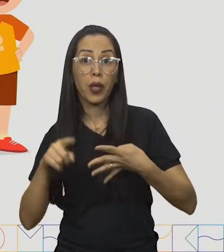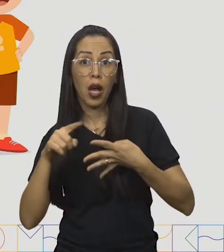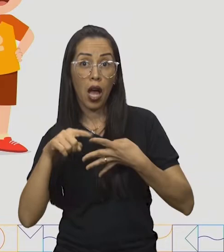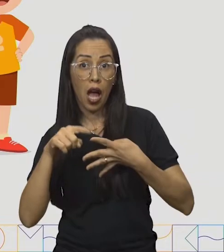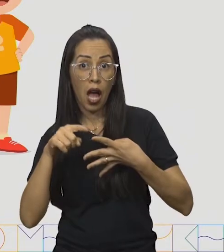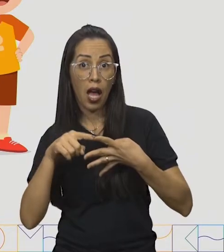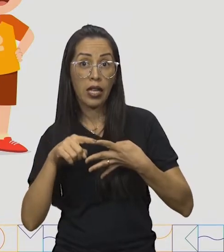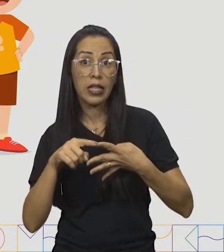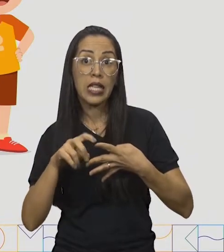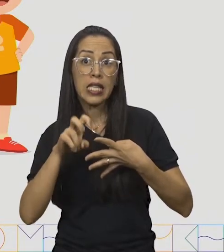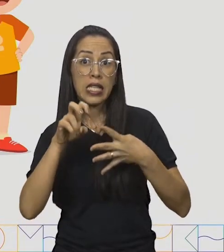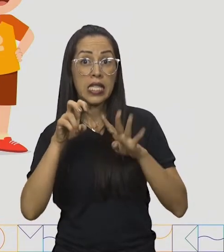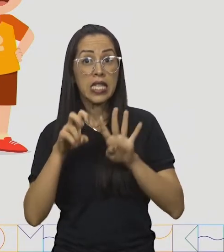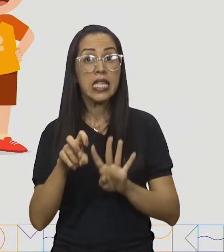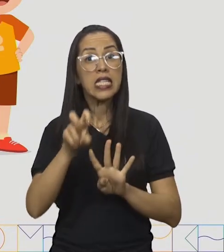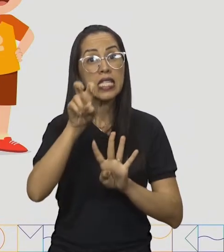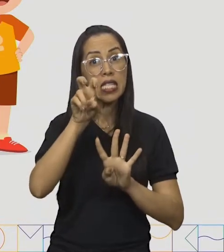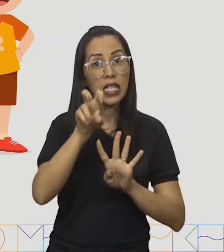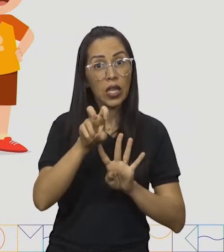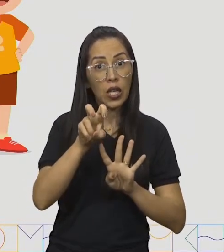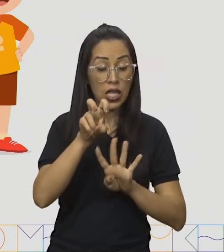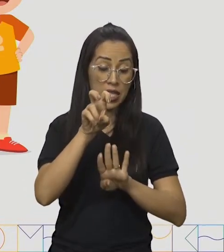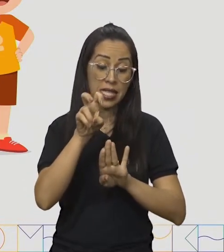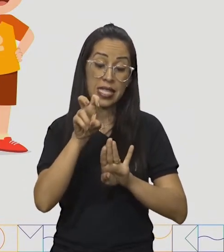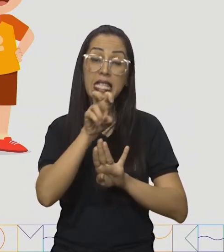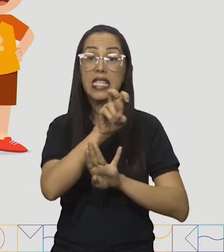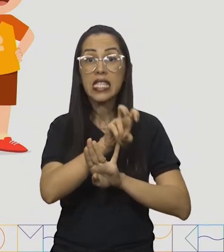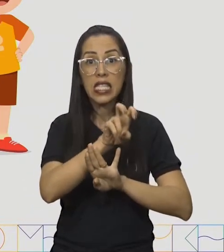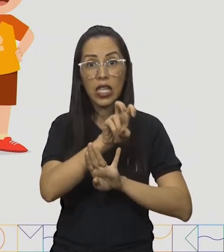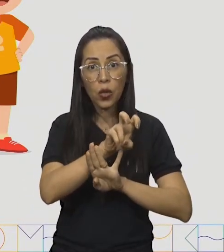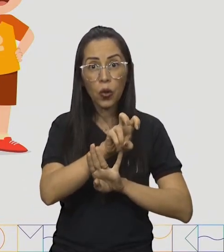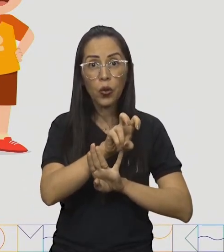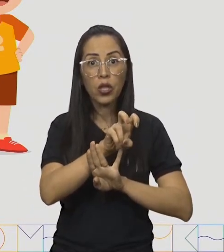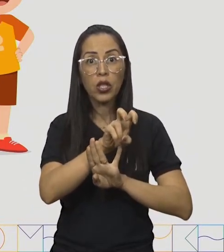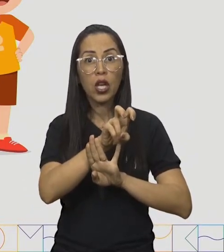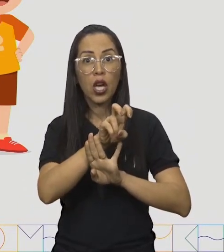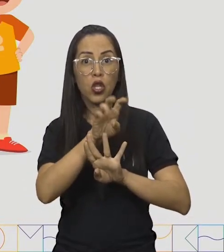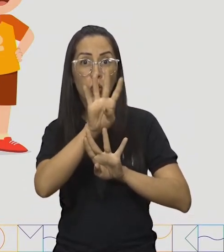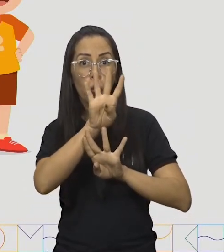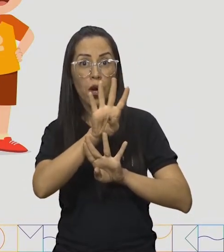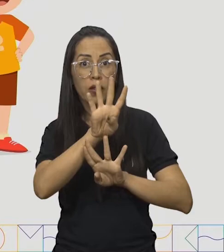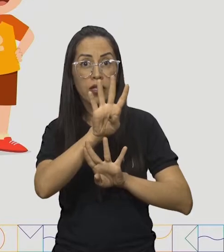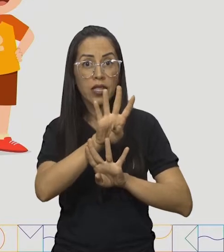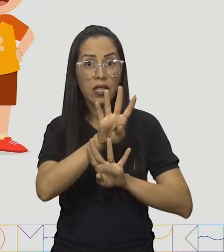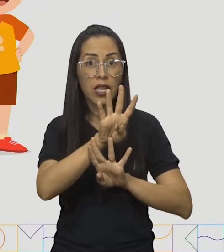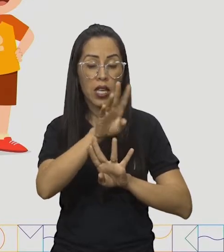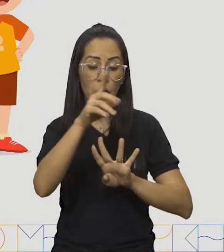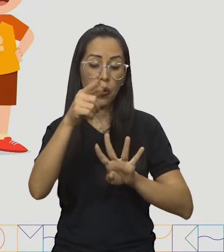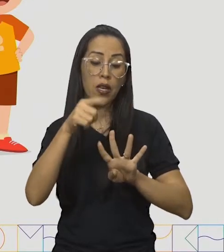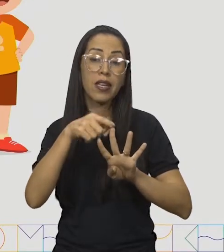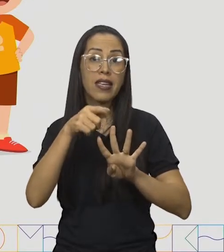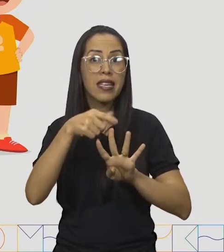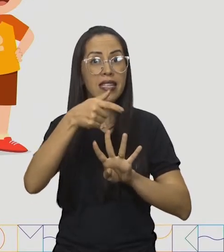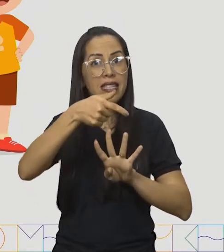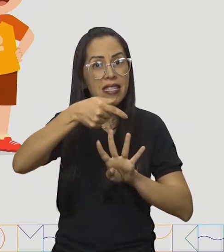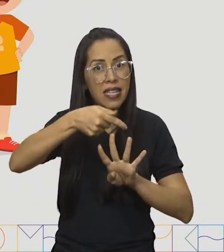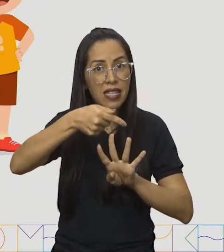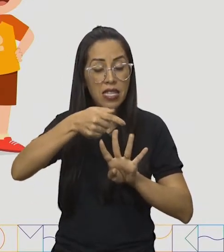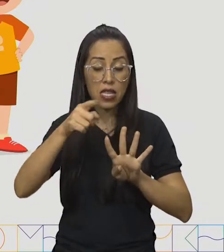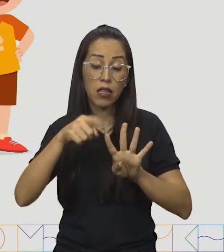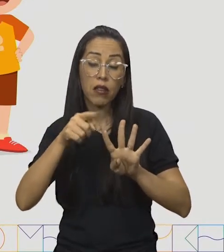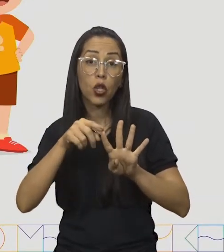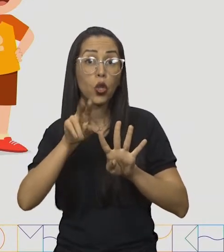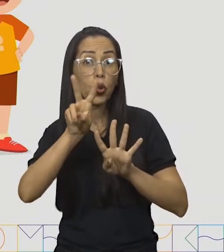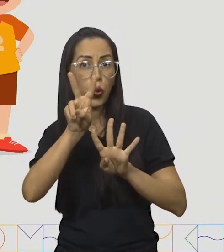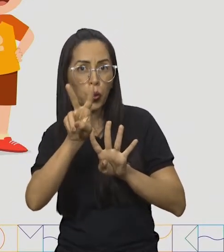unidades de milhar, mais quatro centenas, mais sete dezenas e mais duas unidades.